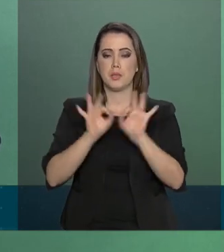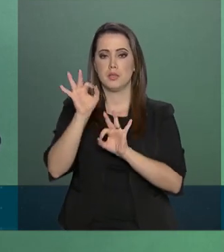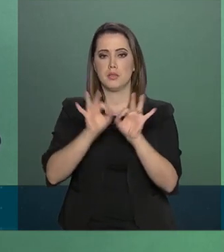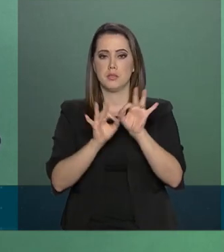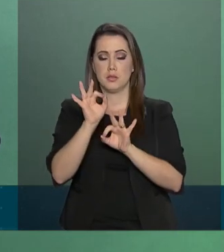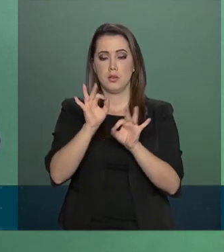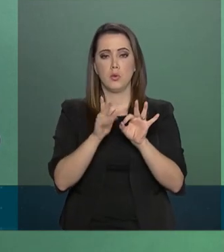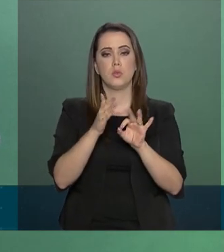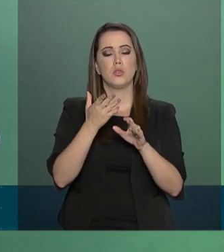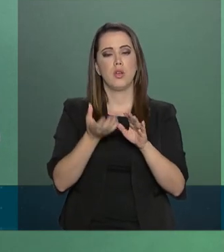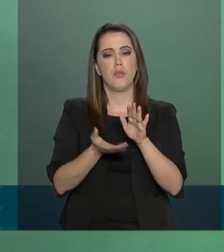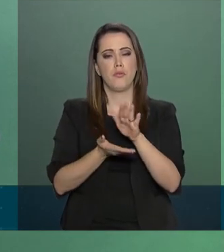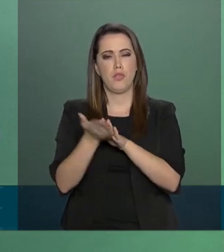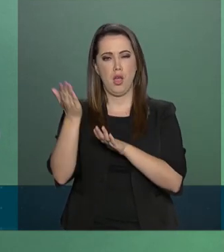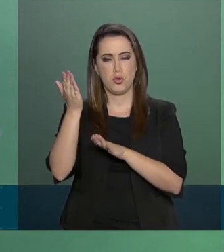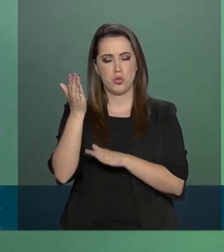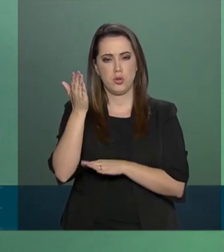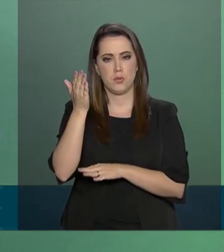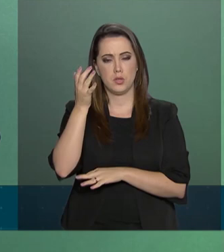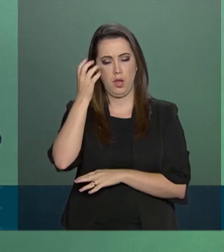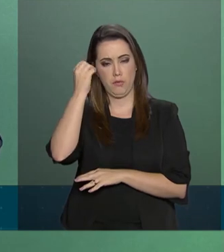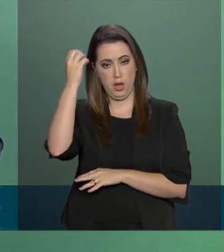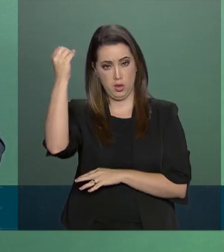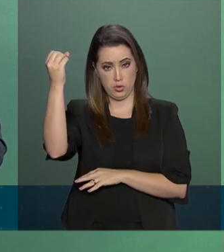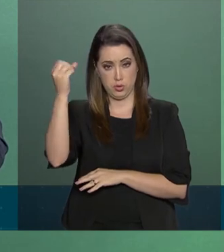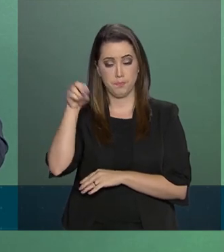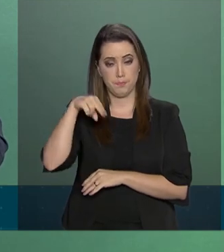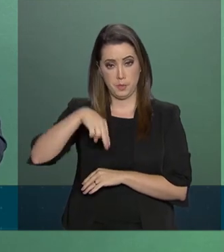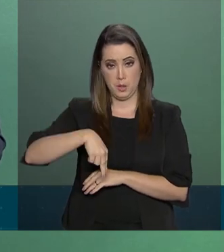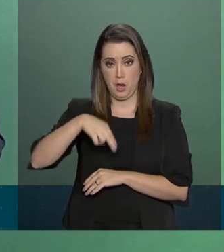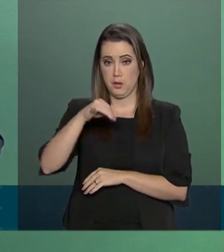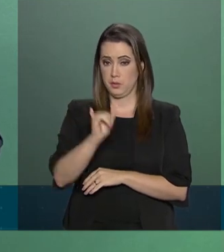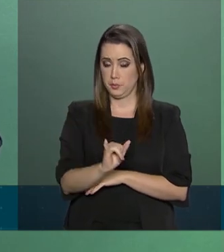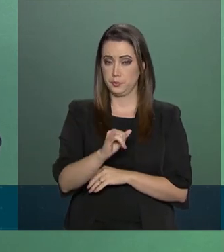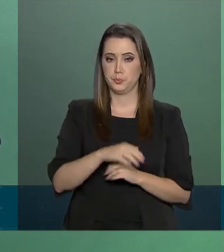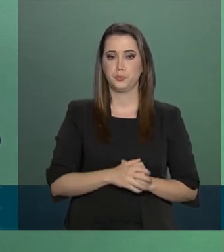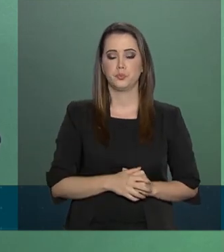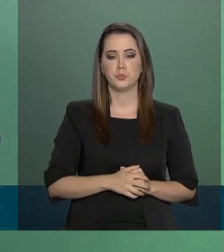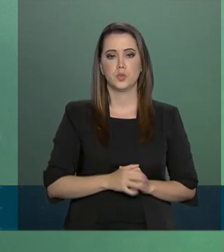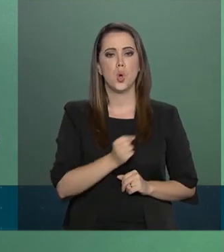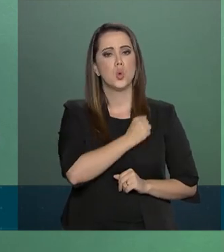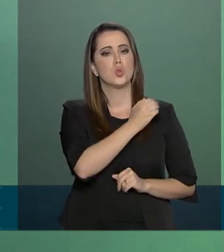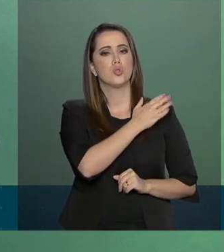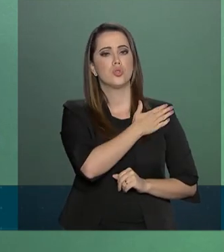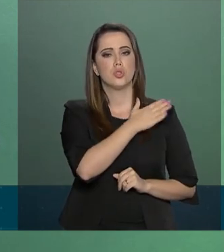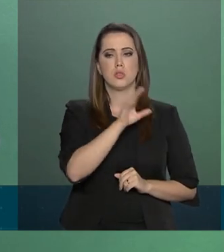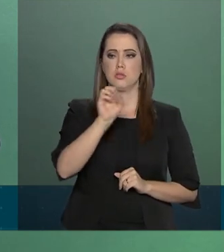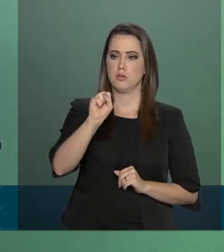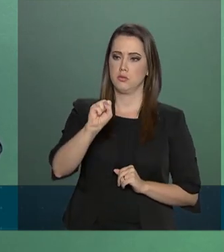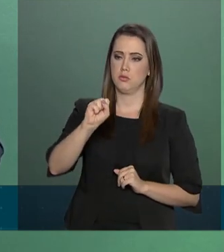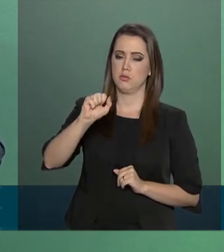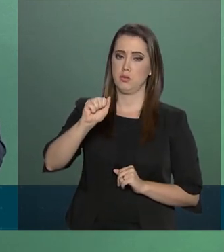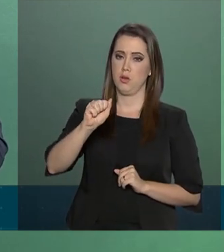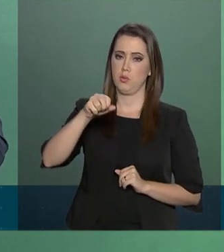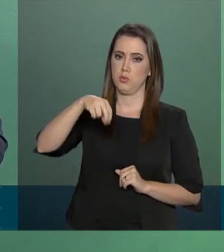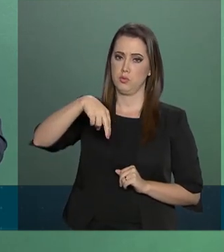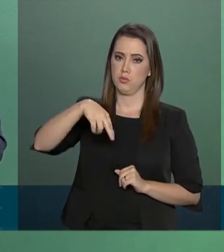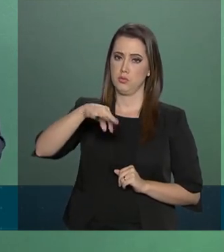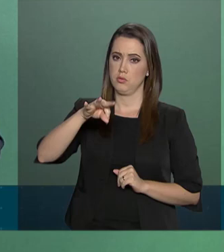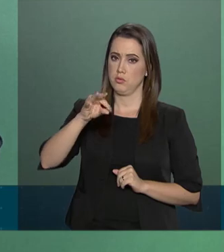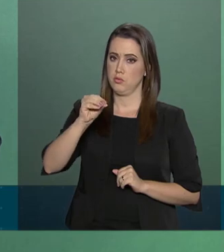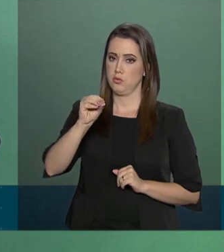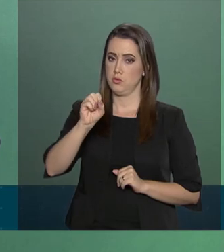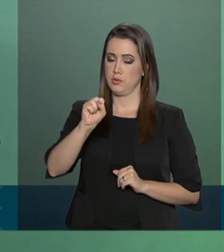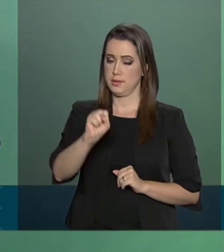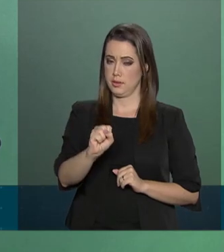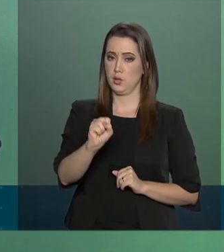à Nova York. O general Santos Cruz foi reportar ao nosso presidente a viagem que